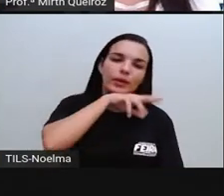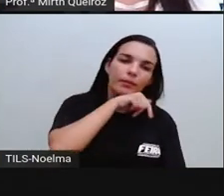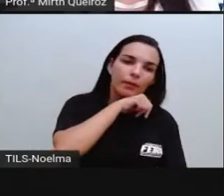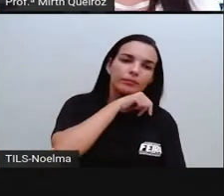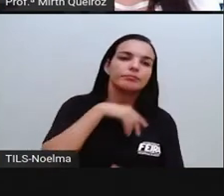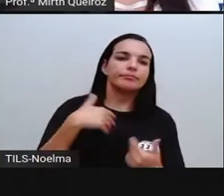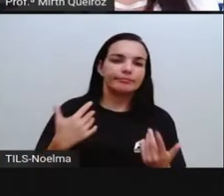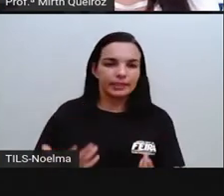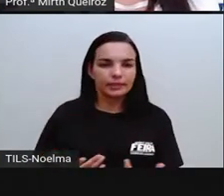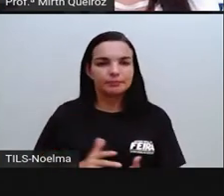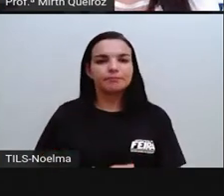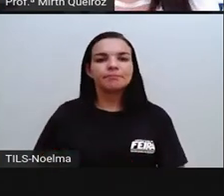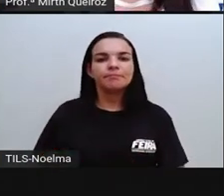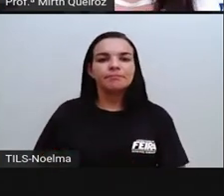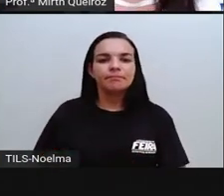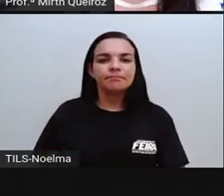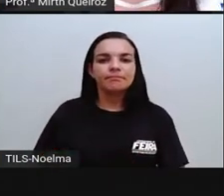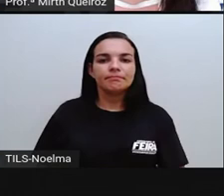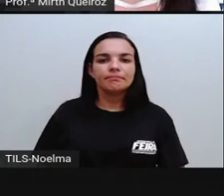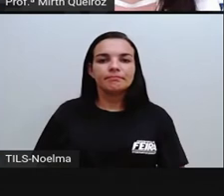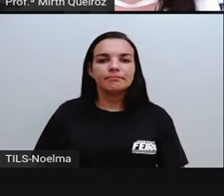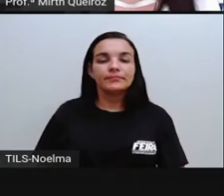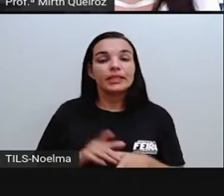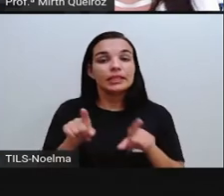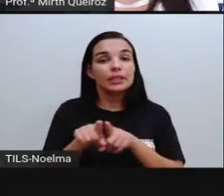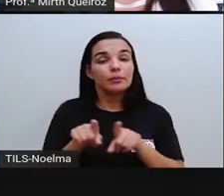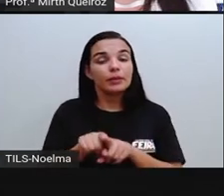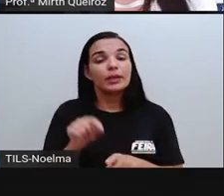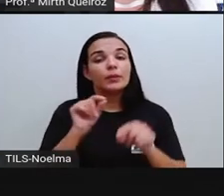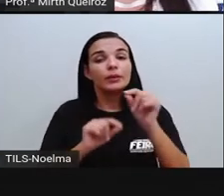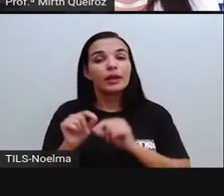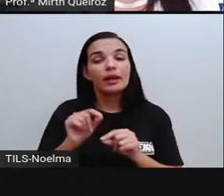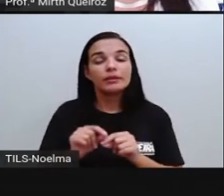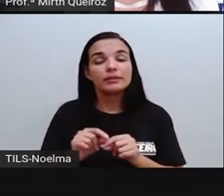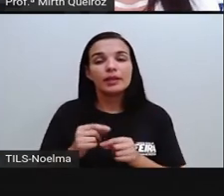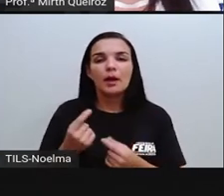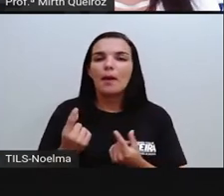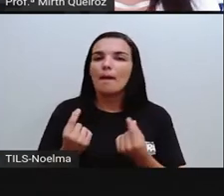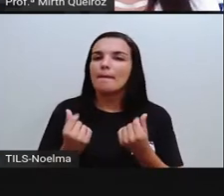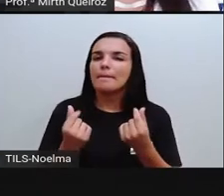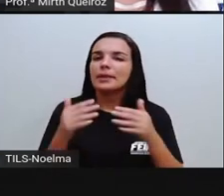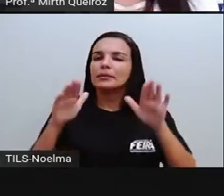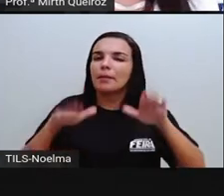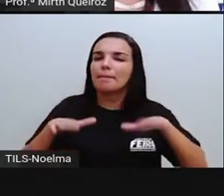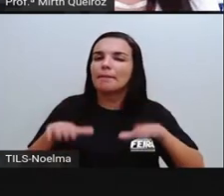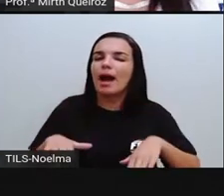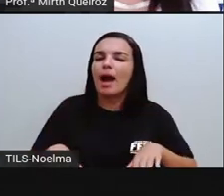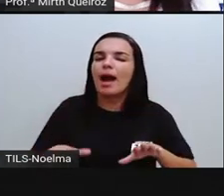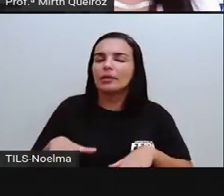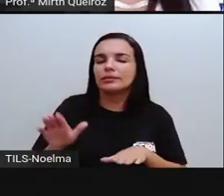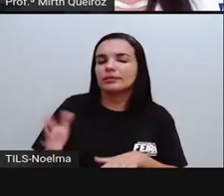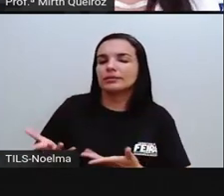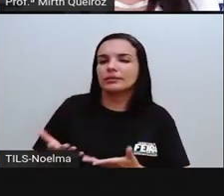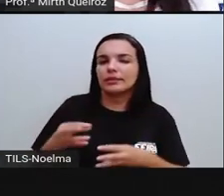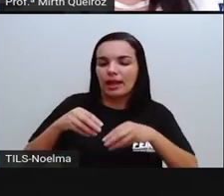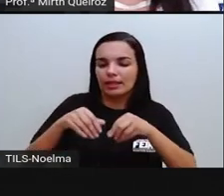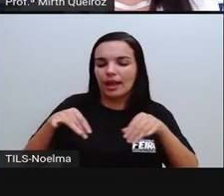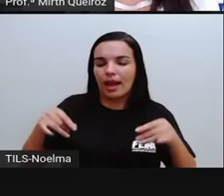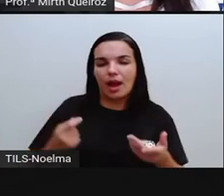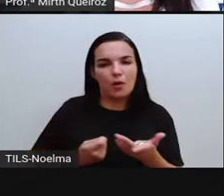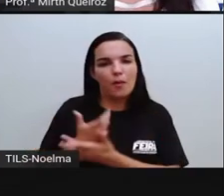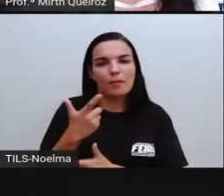aí indireta. E também, outro motivo, foi o preço da terra, que estava muito baixo.